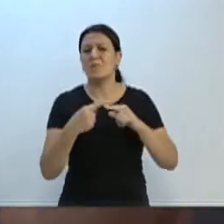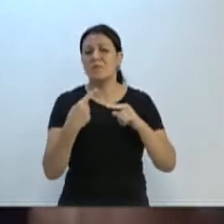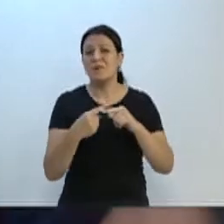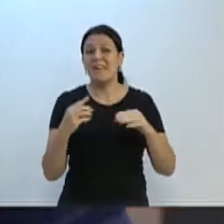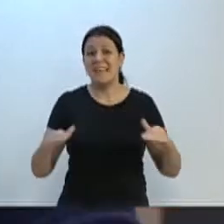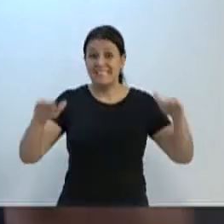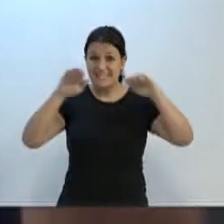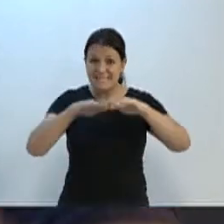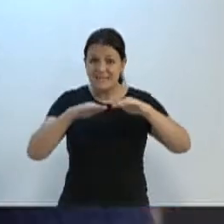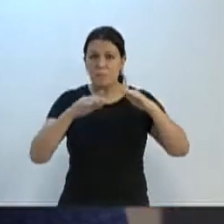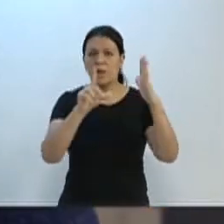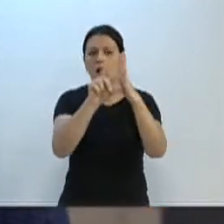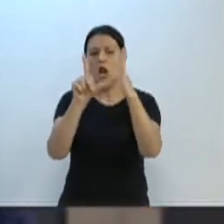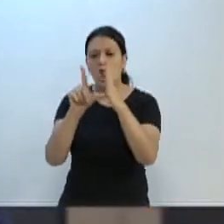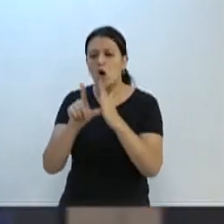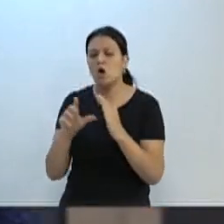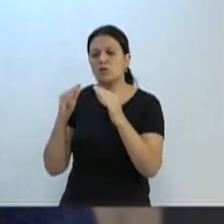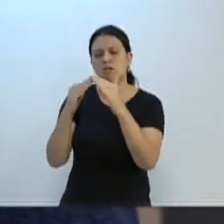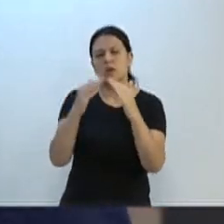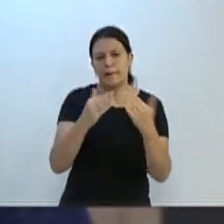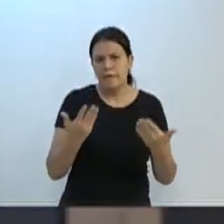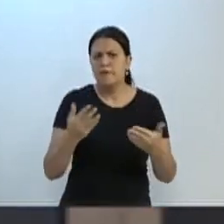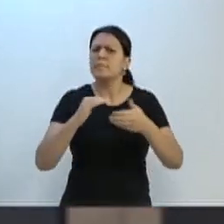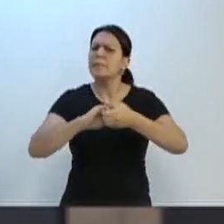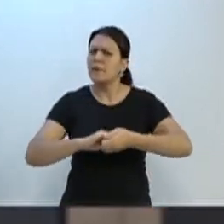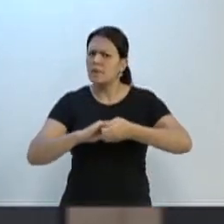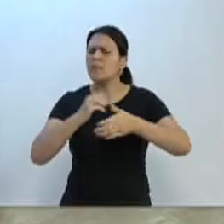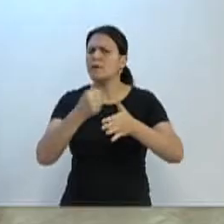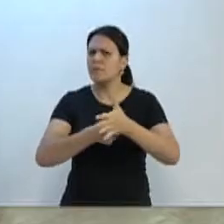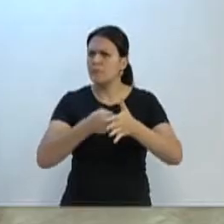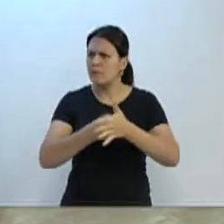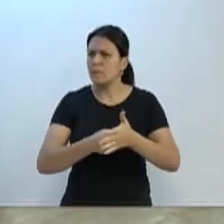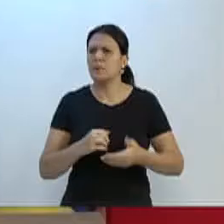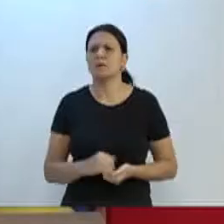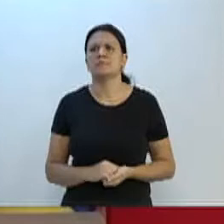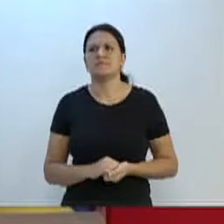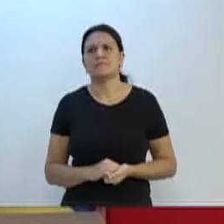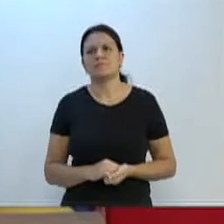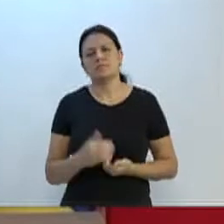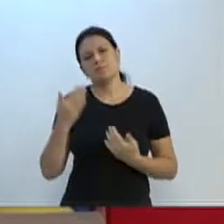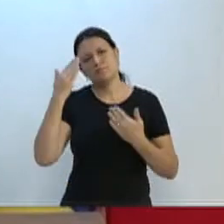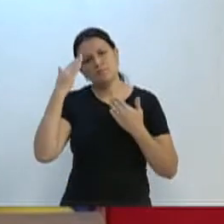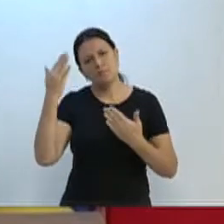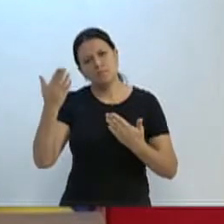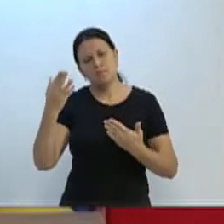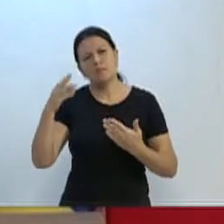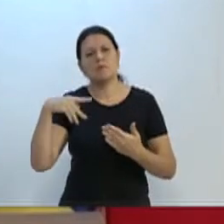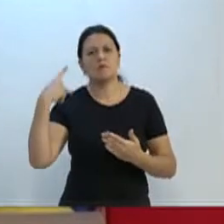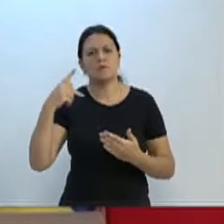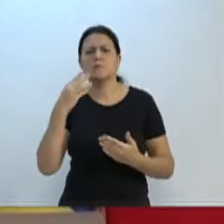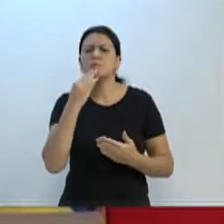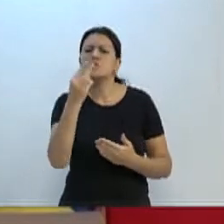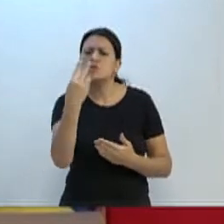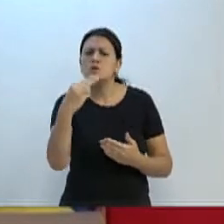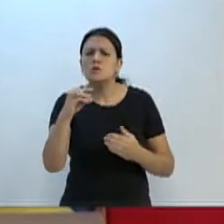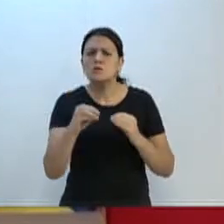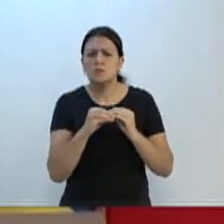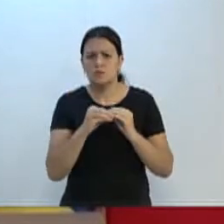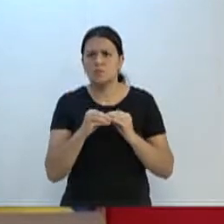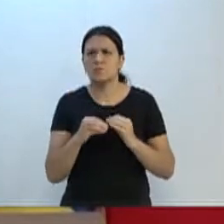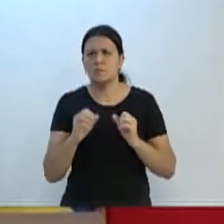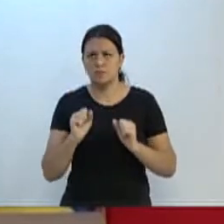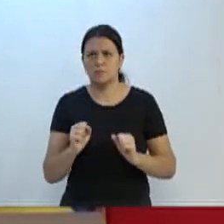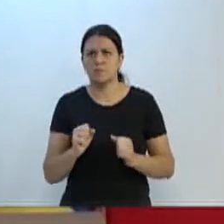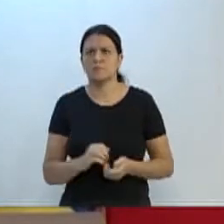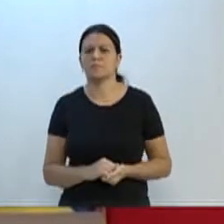moradores. Enfim, então parabéns. Vamos cobrar isso aí. Quero aqui agradecer a fala do nosso novo vereador, Adriano. Dois minutinhos, por gentileza. Dois minutos para